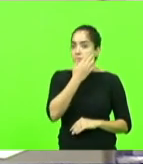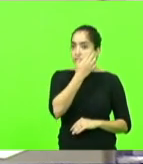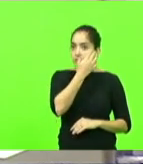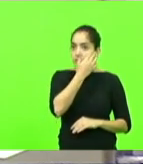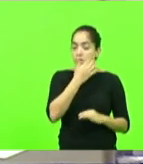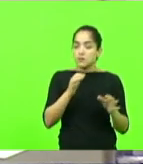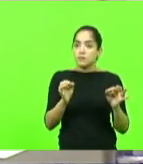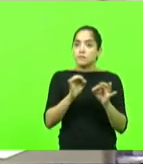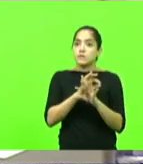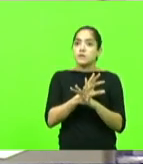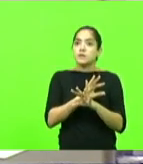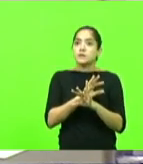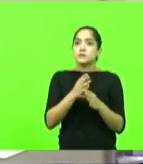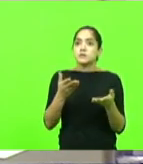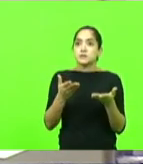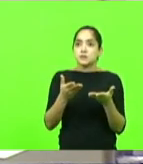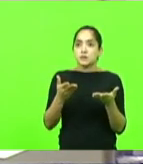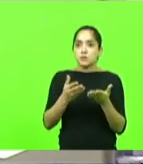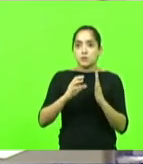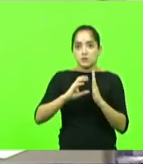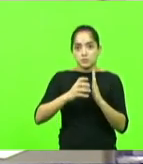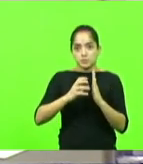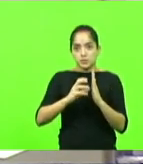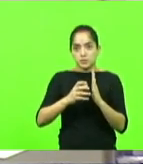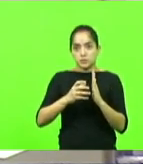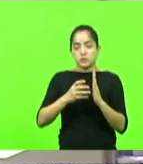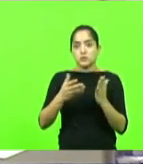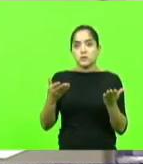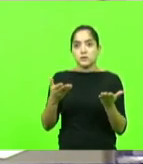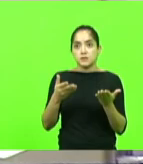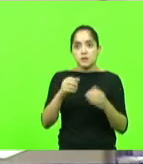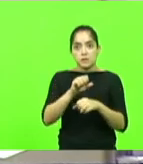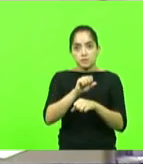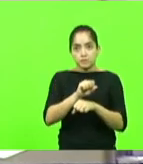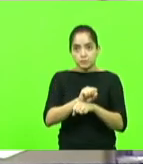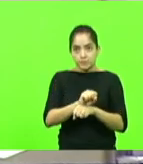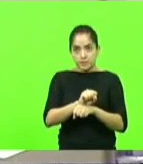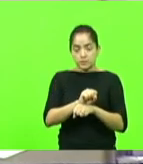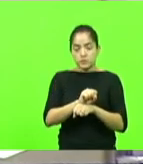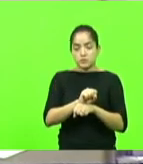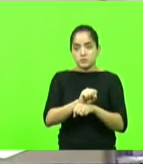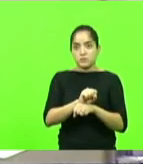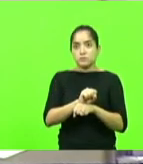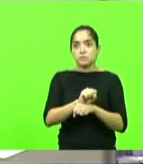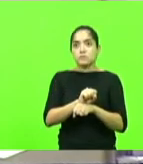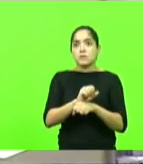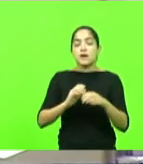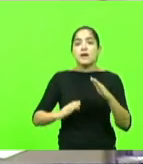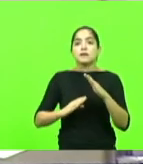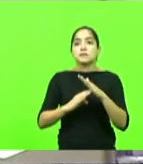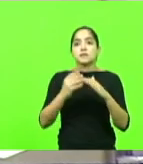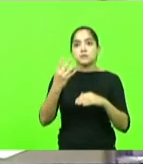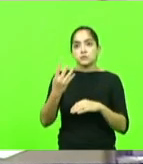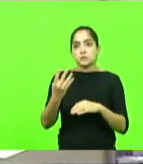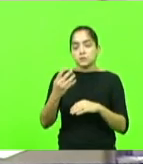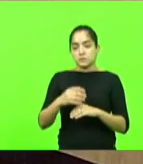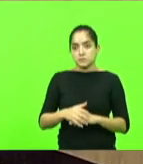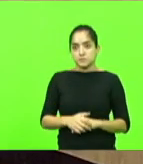Finalizando, então, o horário destinado dos partidos políticos esta presidência suspende a sessão até as 16 horas.